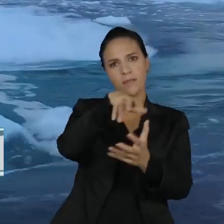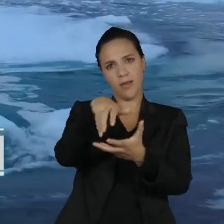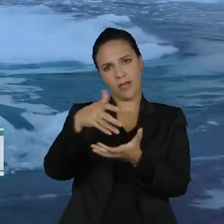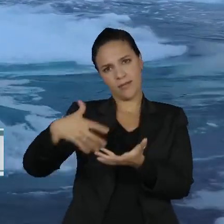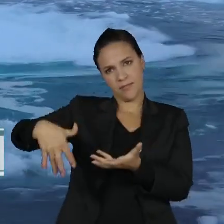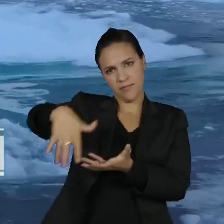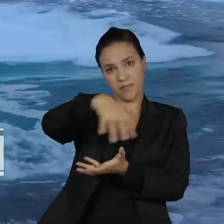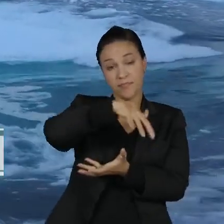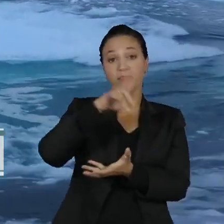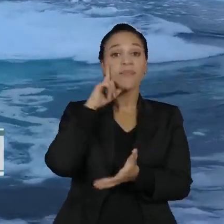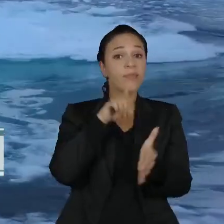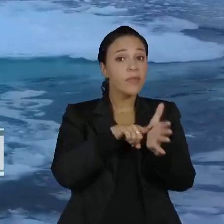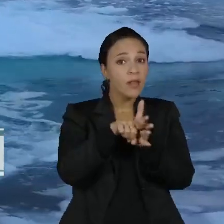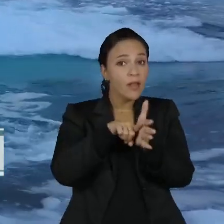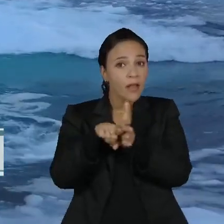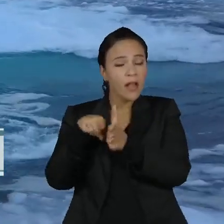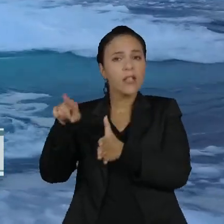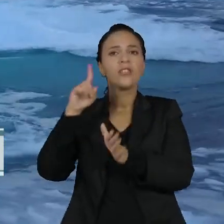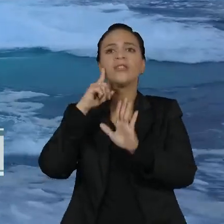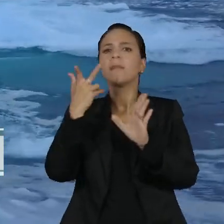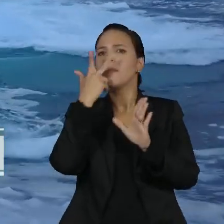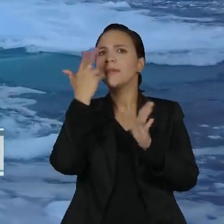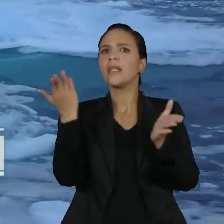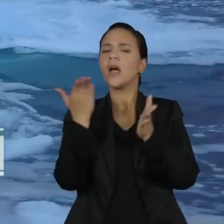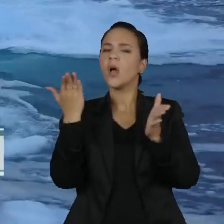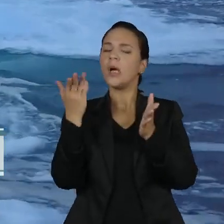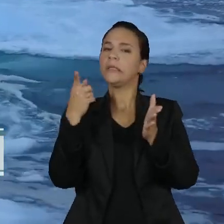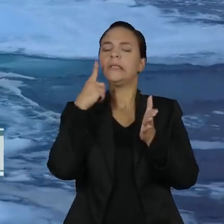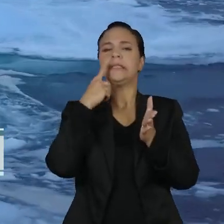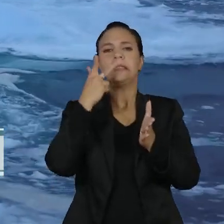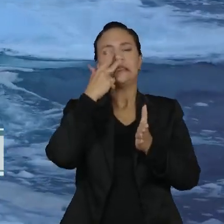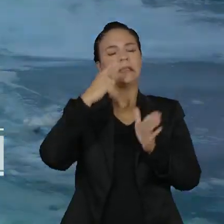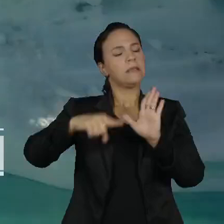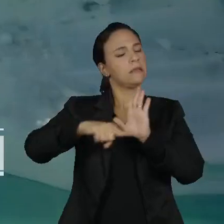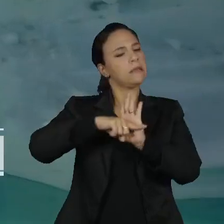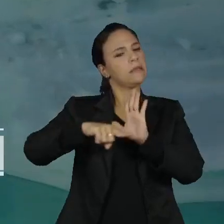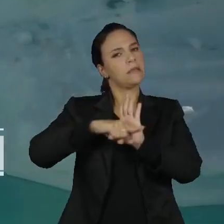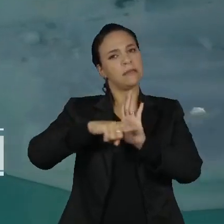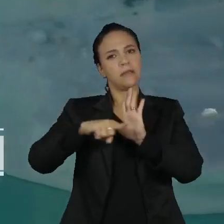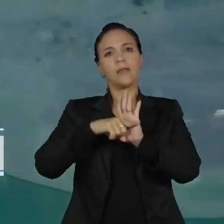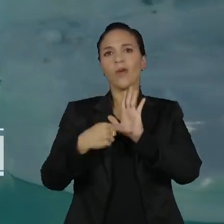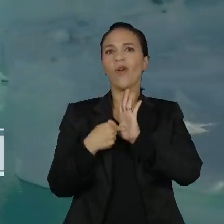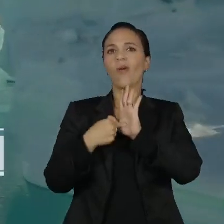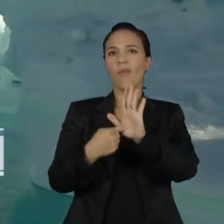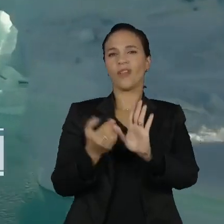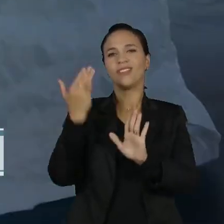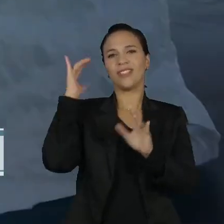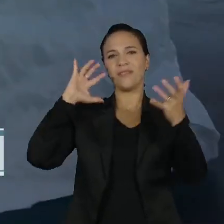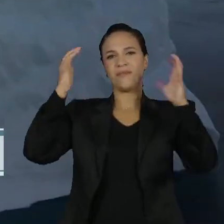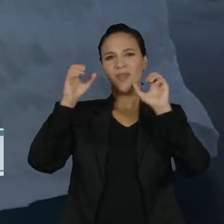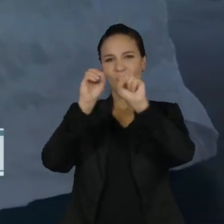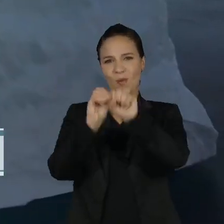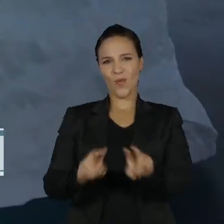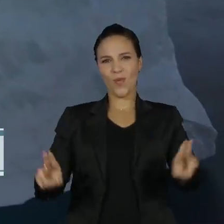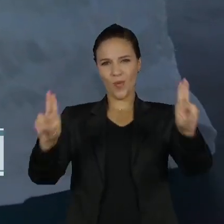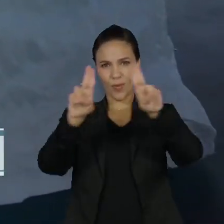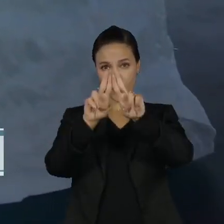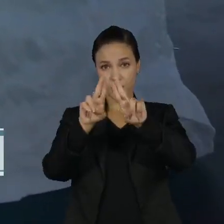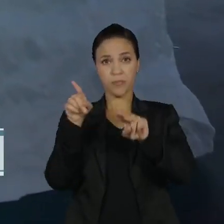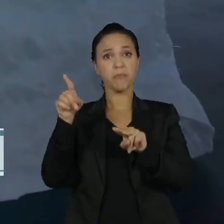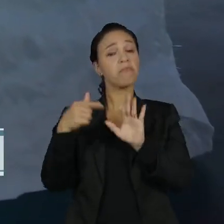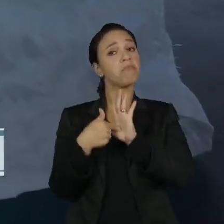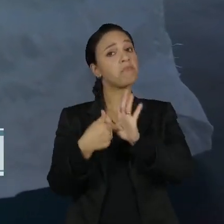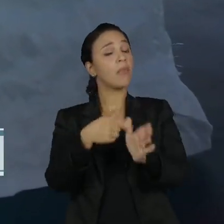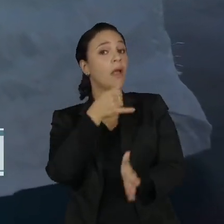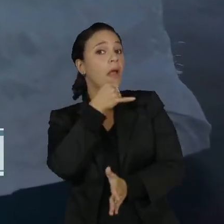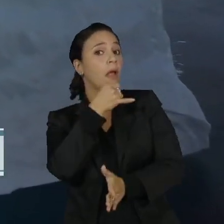feito por dinamarqueses, é considerado menos conservador e mais pessimista que os apresentados pelo painel do clima da ONU. Eles, por exemplo,